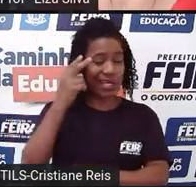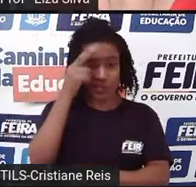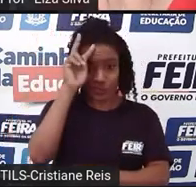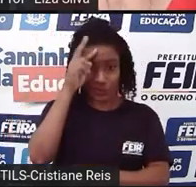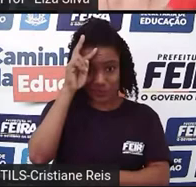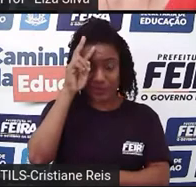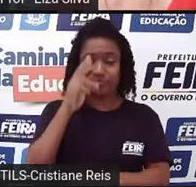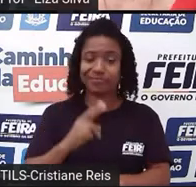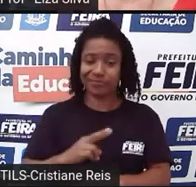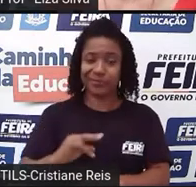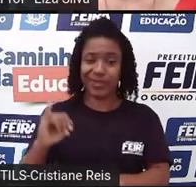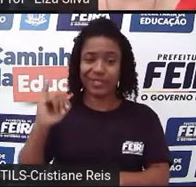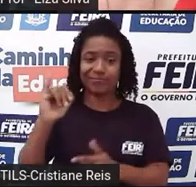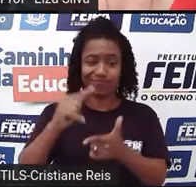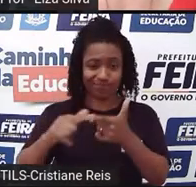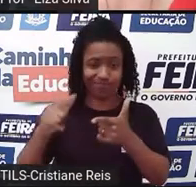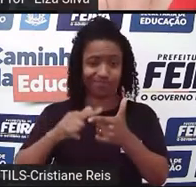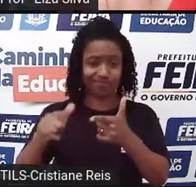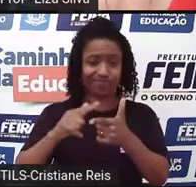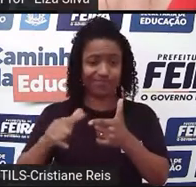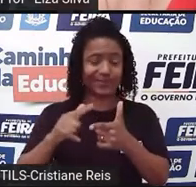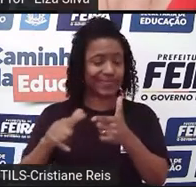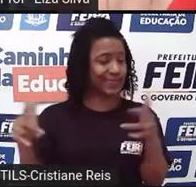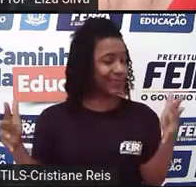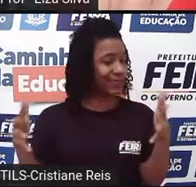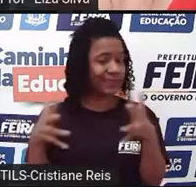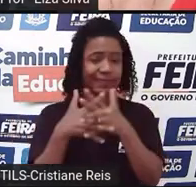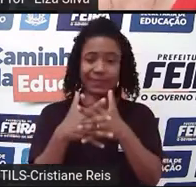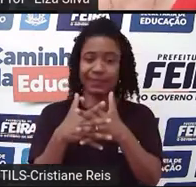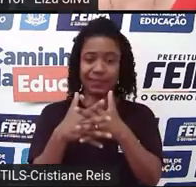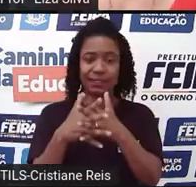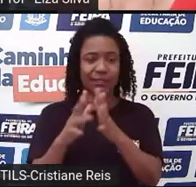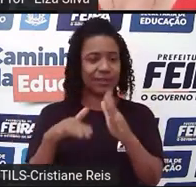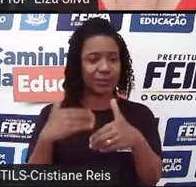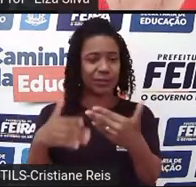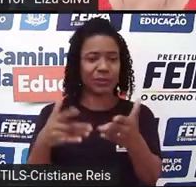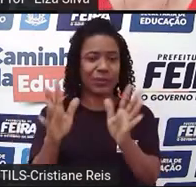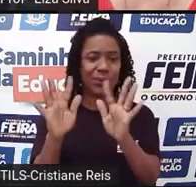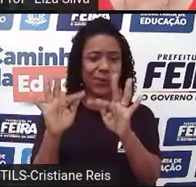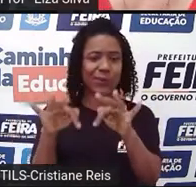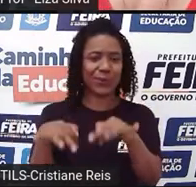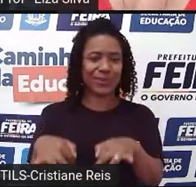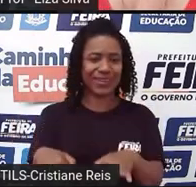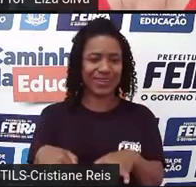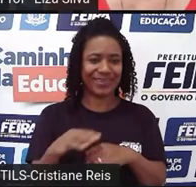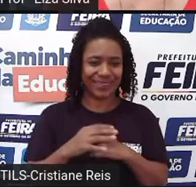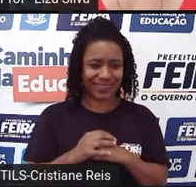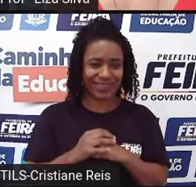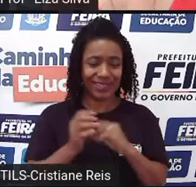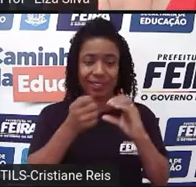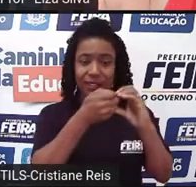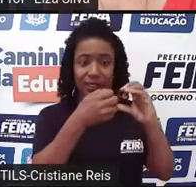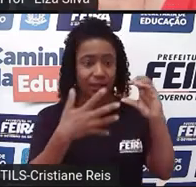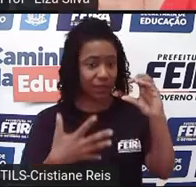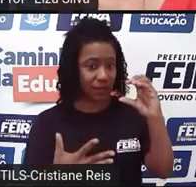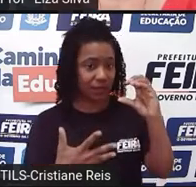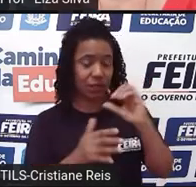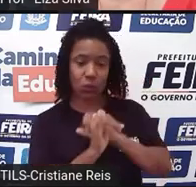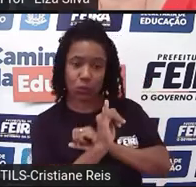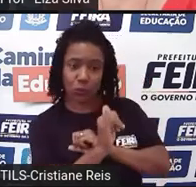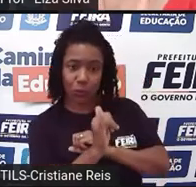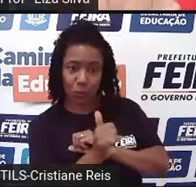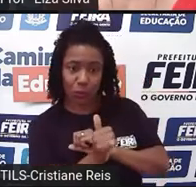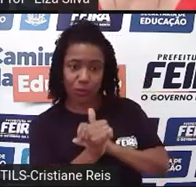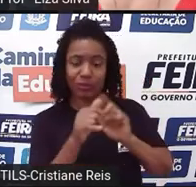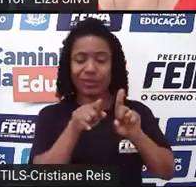e o desfecho, o final. Então são semelhanças que você vai encontrar tanto no conto quanto na peça